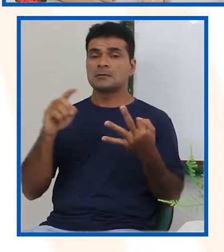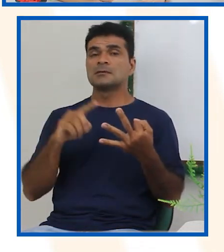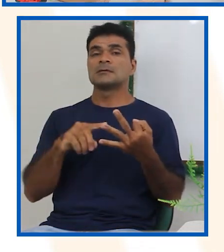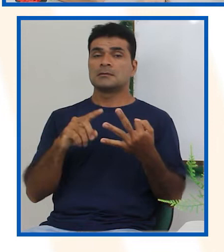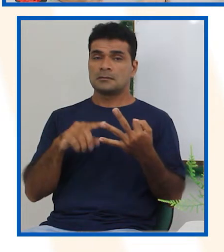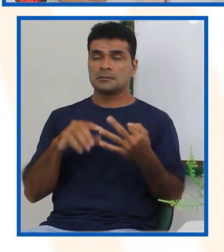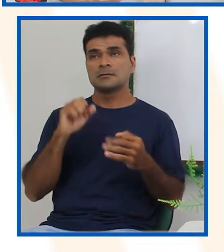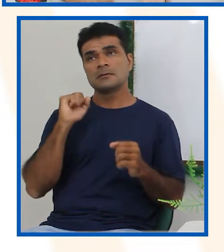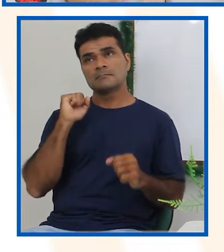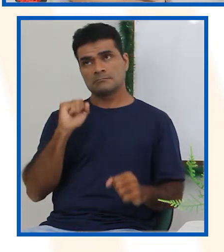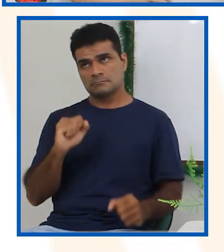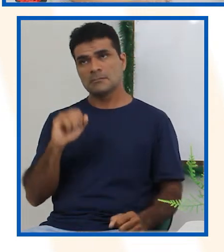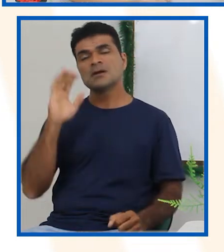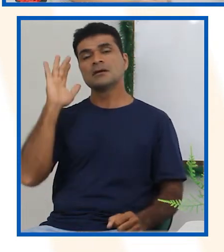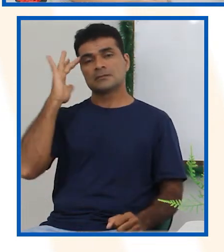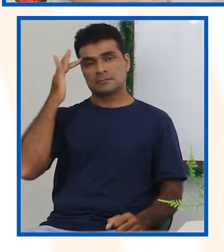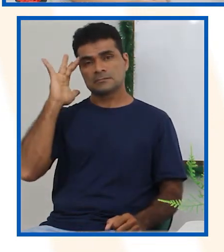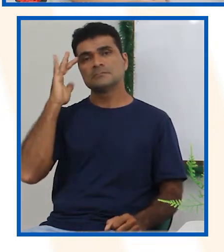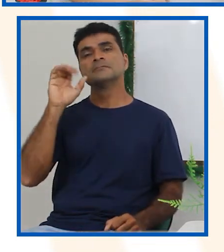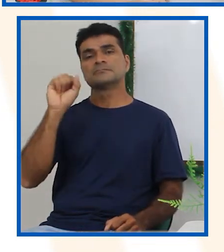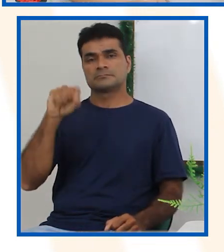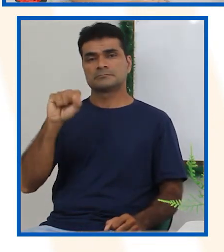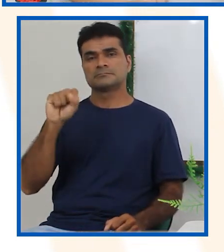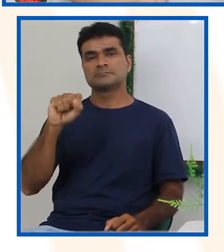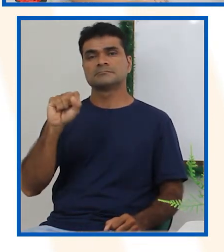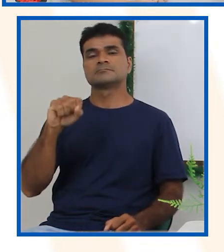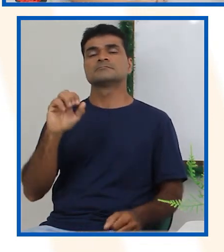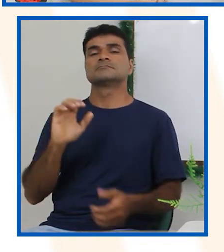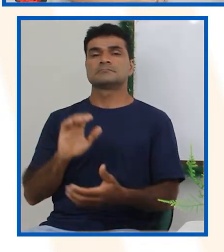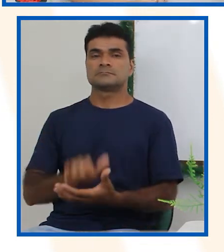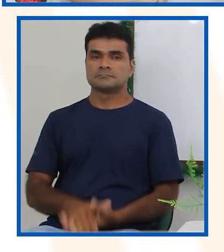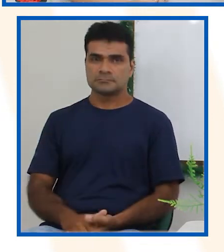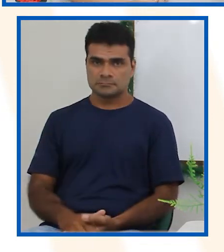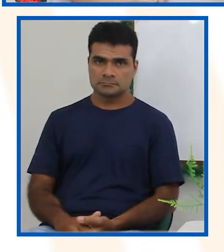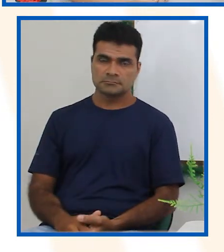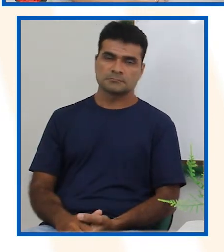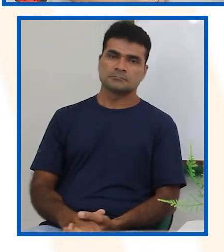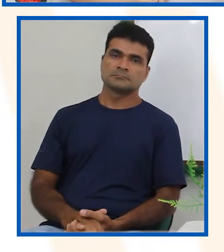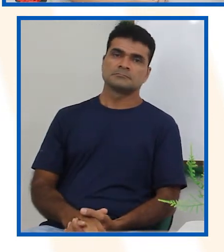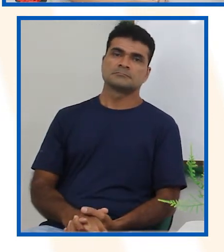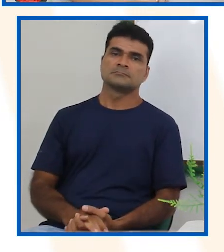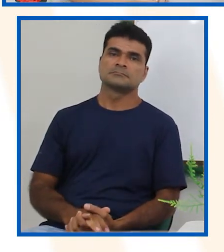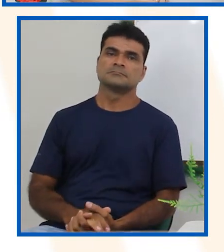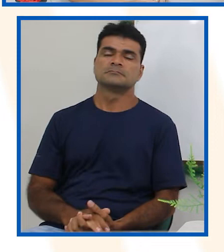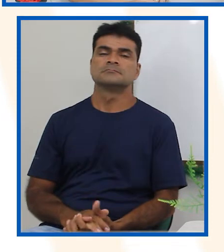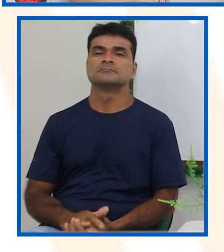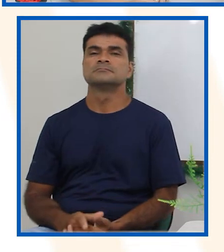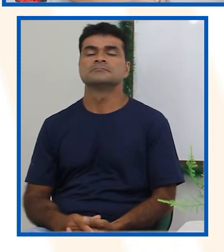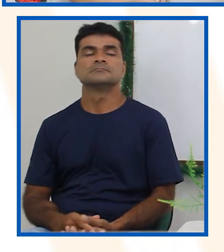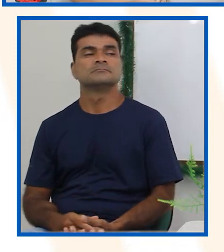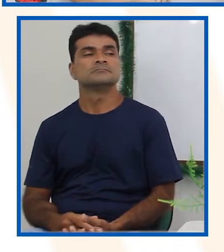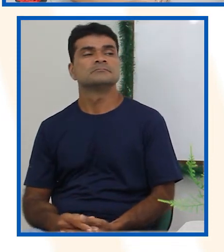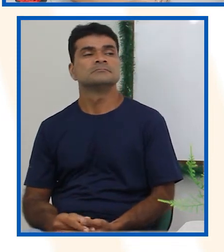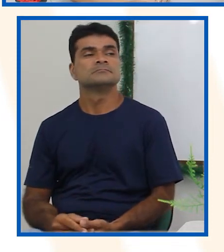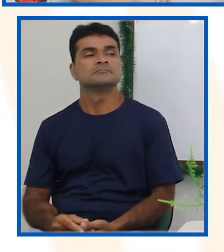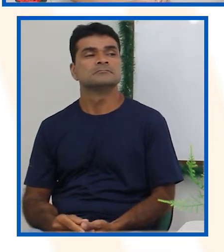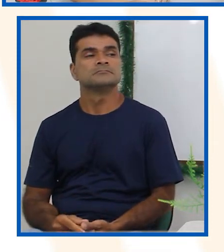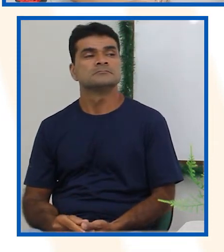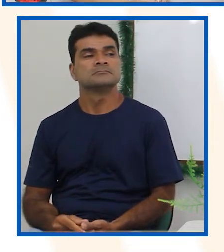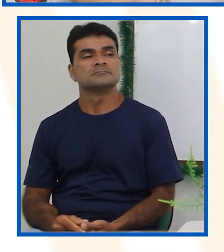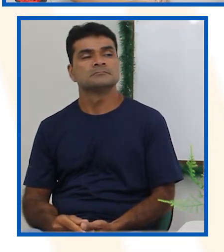Porque nós não temos como ter certeza se a mamãe vai fazer a nossa comida preferida na quinta-feira. Não é verdade?